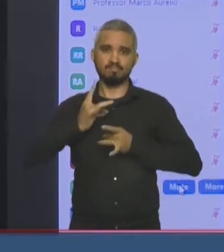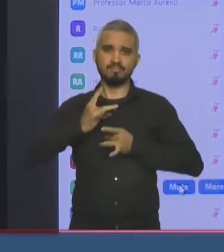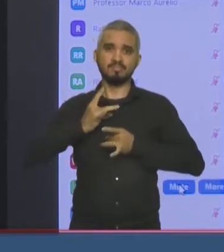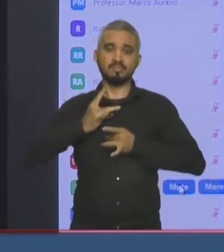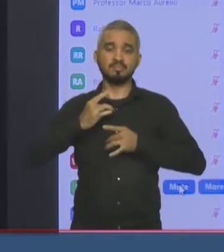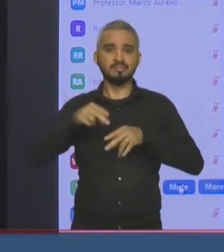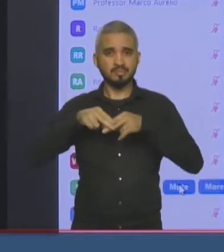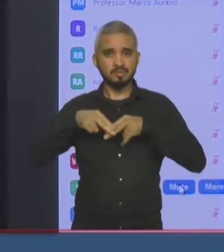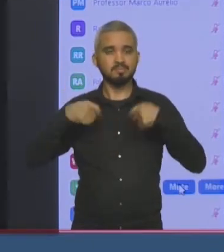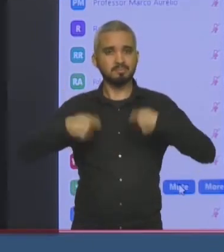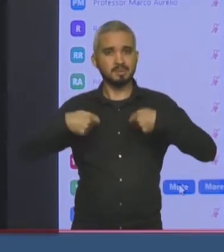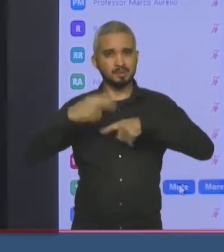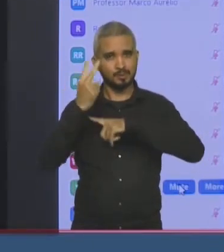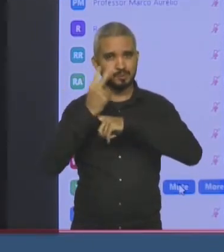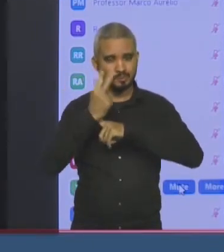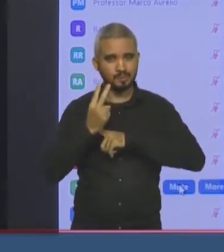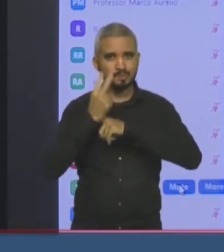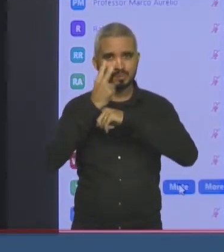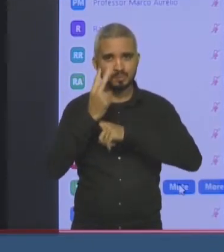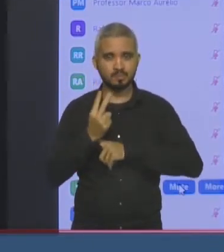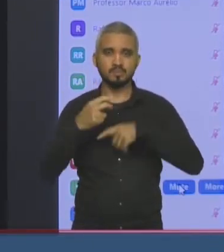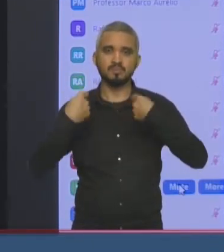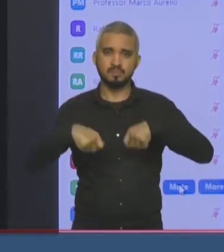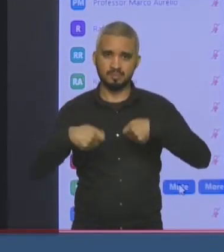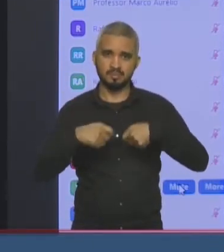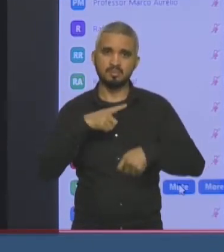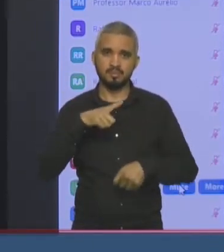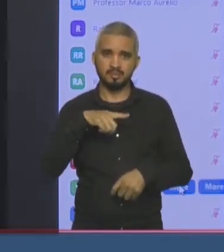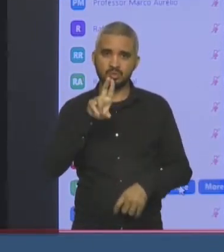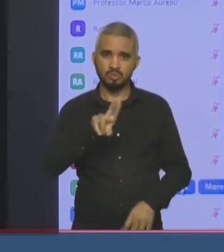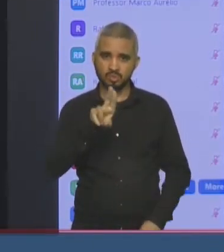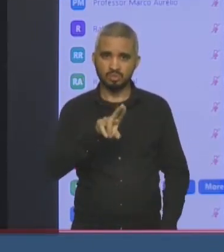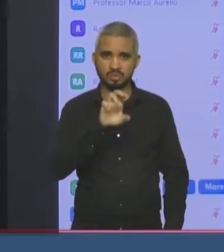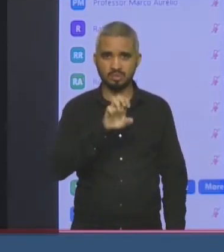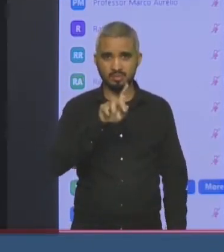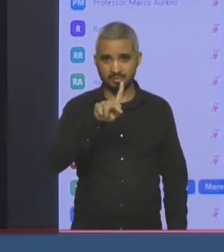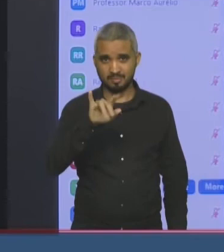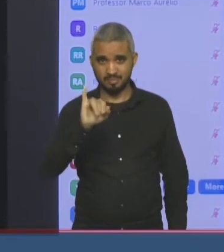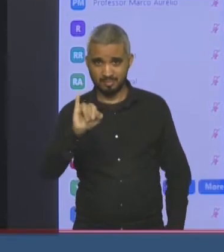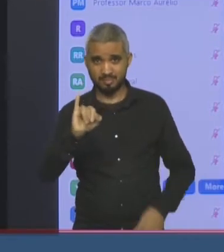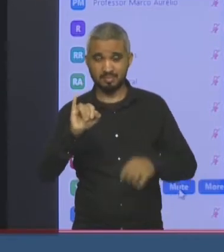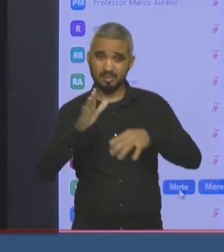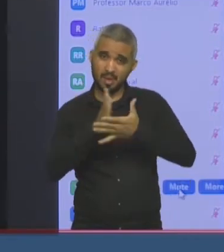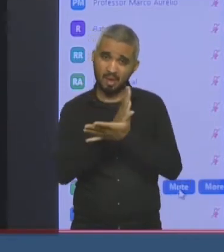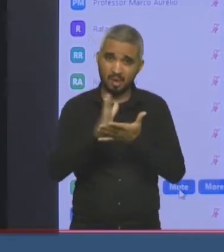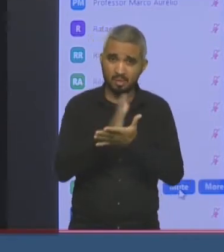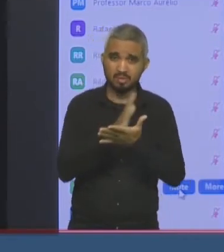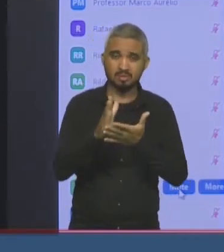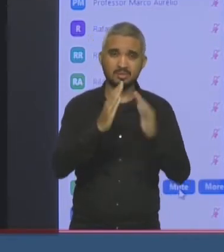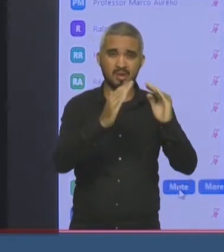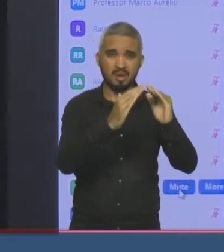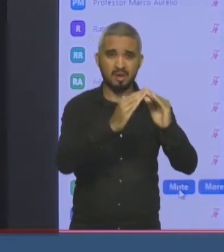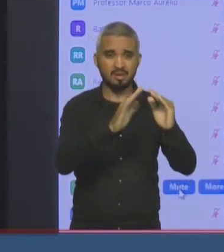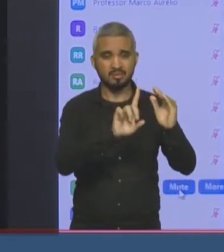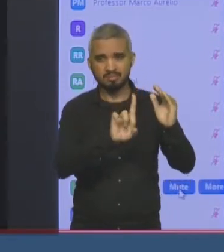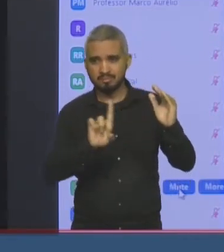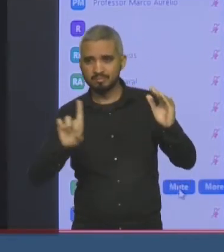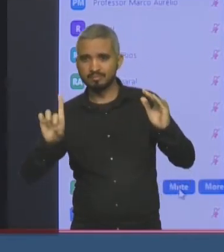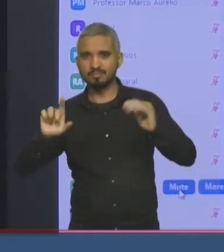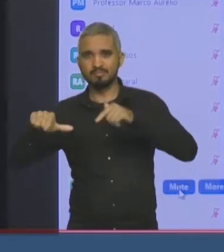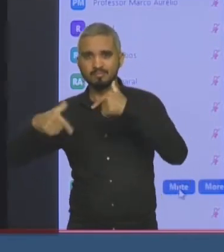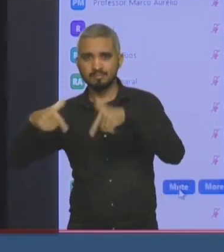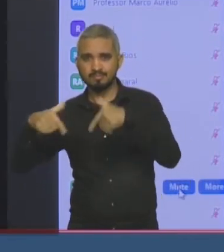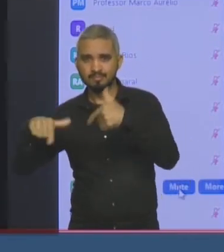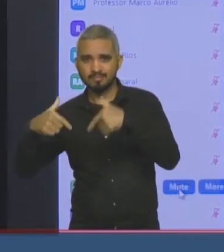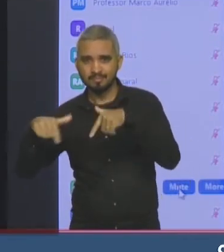proteção adequada, eles arriscam a sociedade quando saem de suas casas e alguns deles, assim, tomáticos, podem ser promissores.